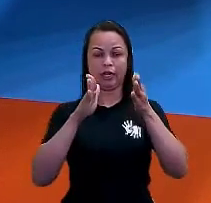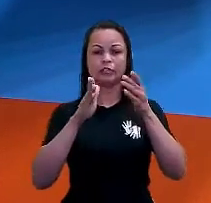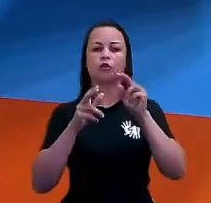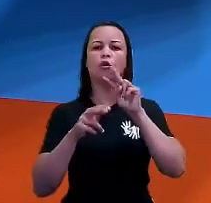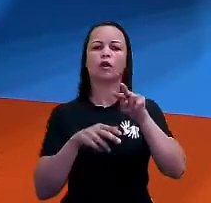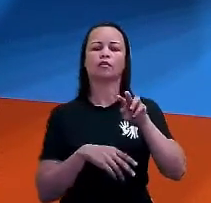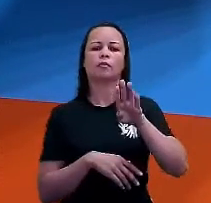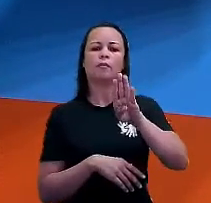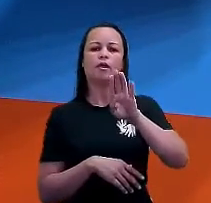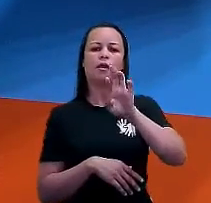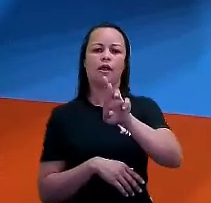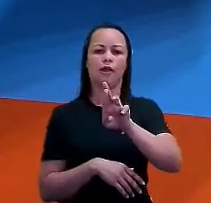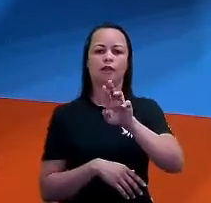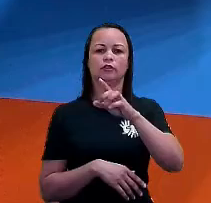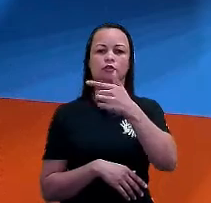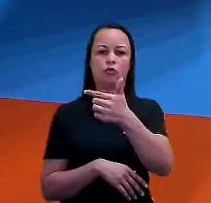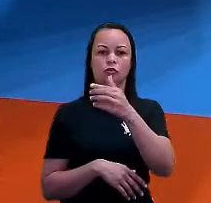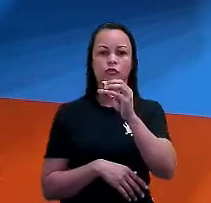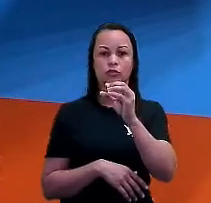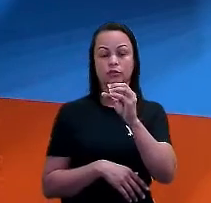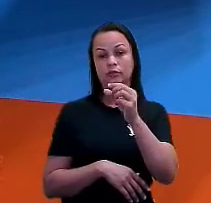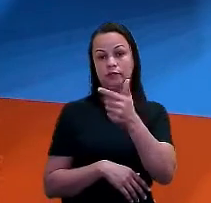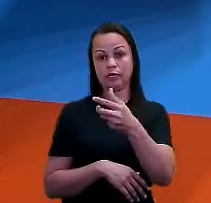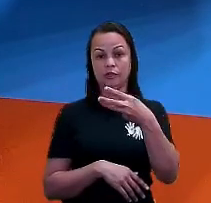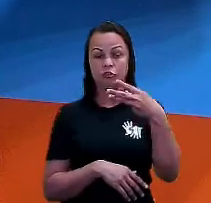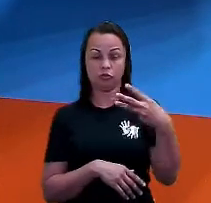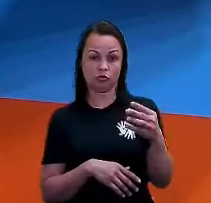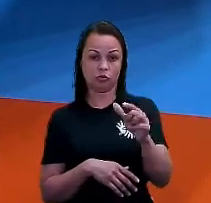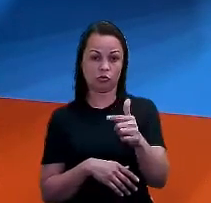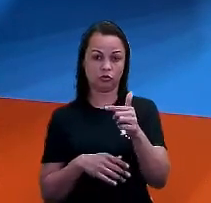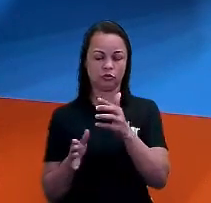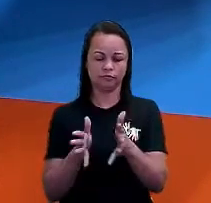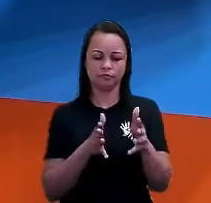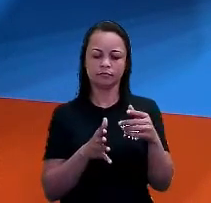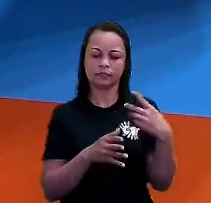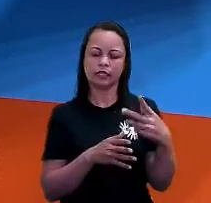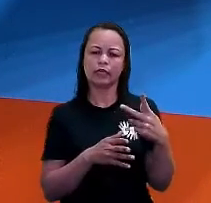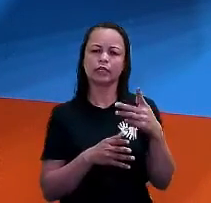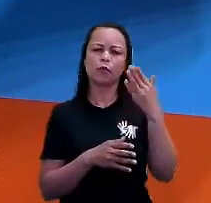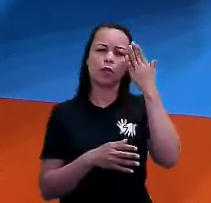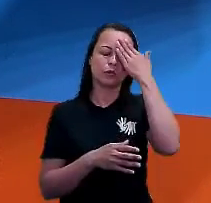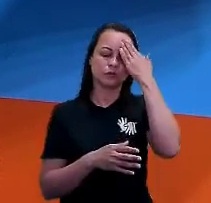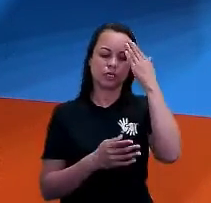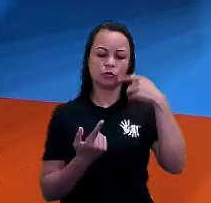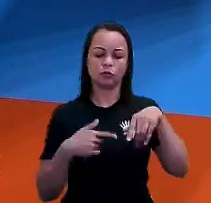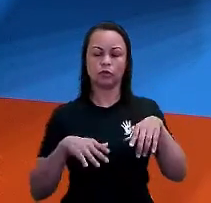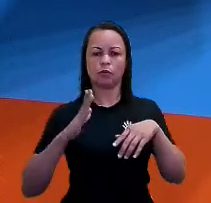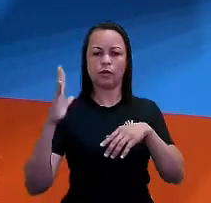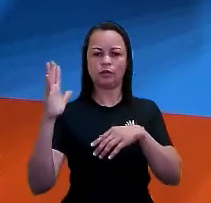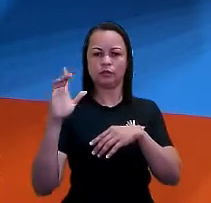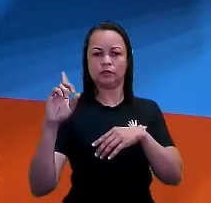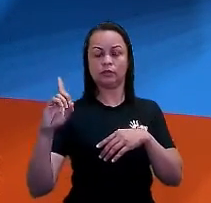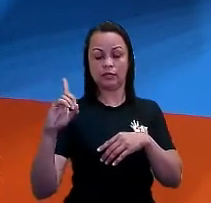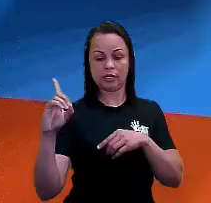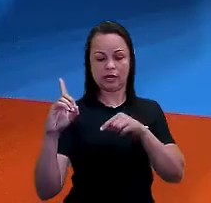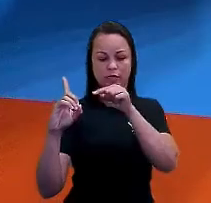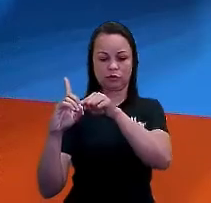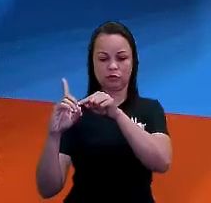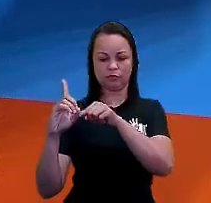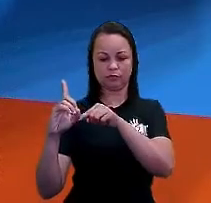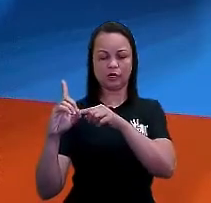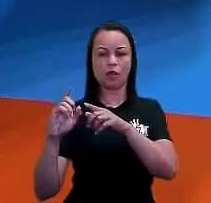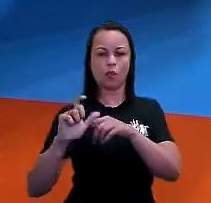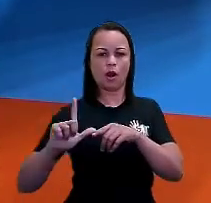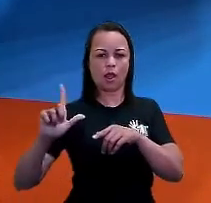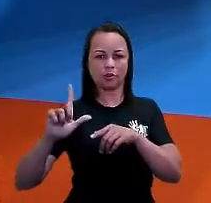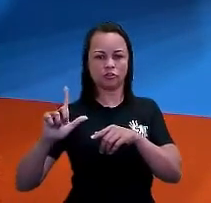E atrás de mim vai estar o sentido lá da nova BR-232. Então, eu sei que onde está o meu braço direito, apontando o meu braço direito, vai